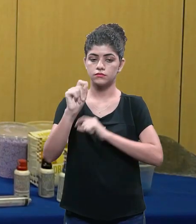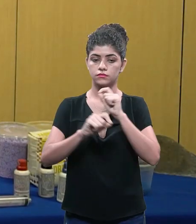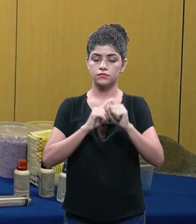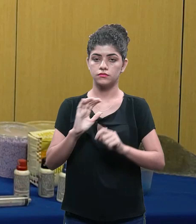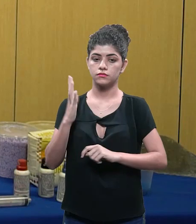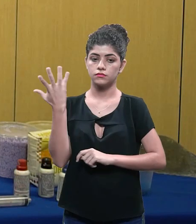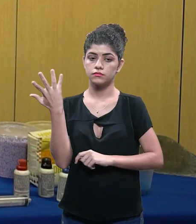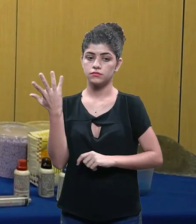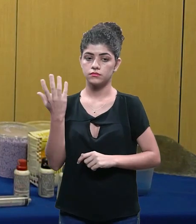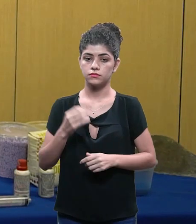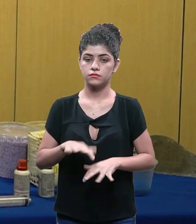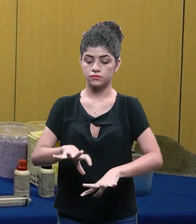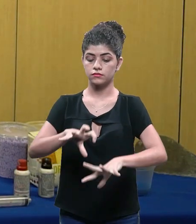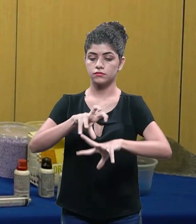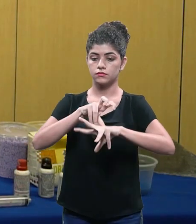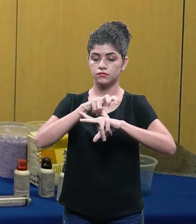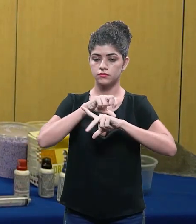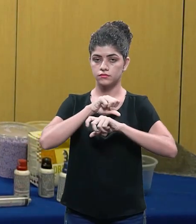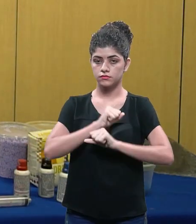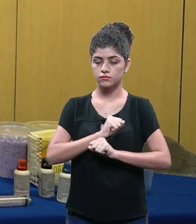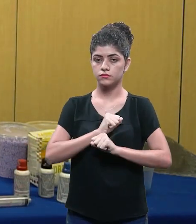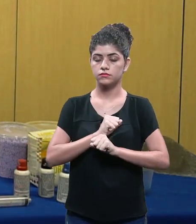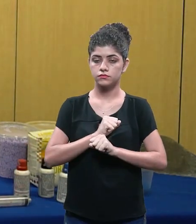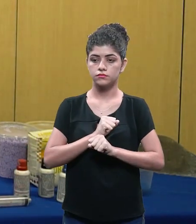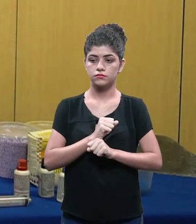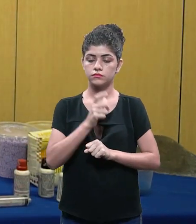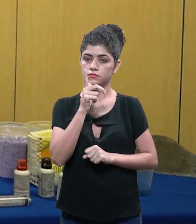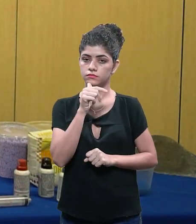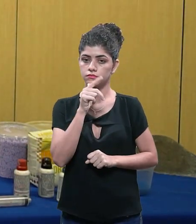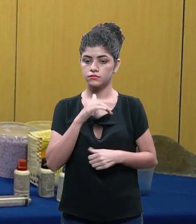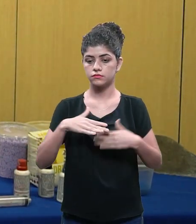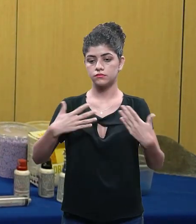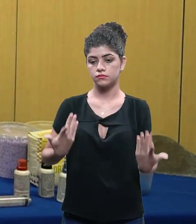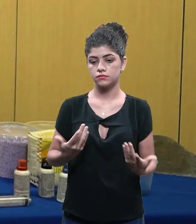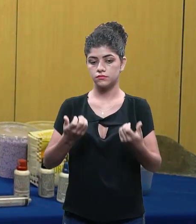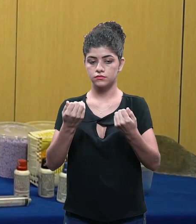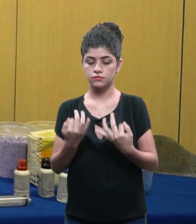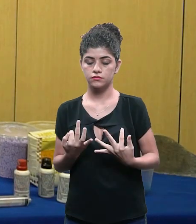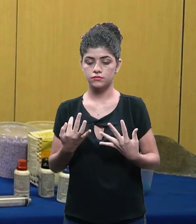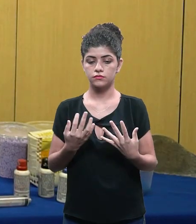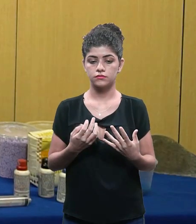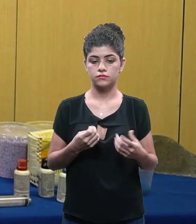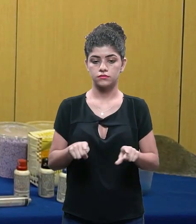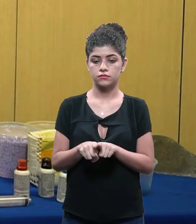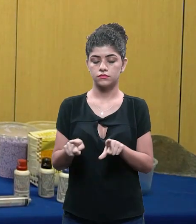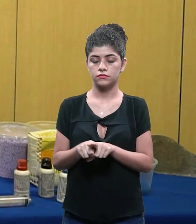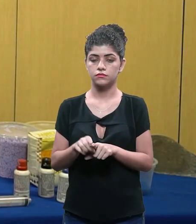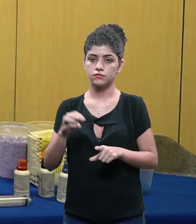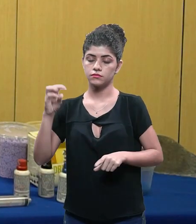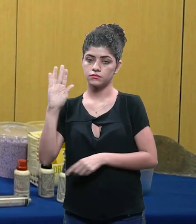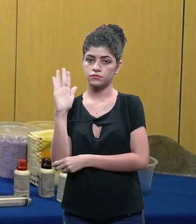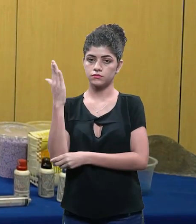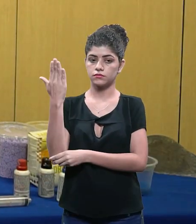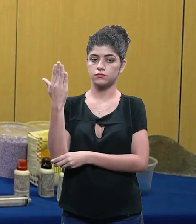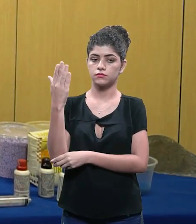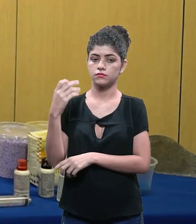na madeira o que que acontece a madeira é um absorvente ela vai absorver a umidade e aí se eu botar essa